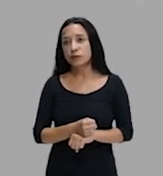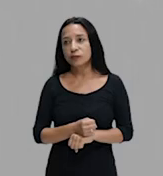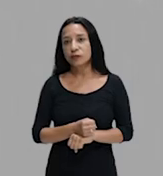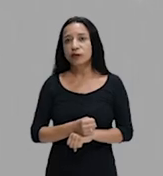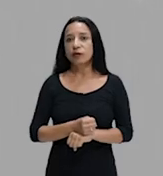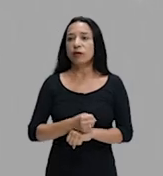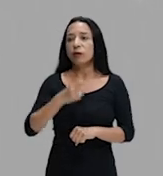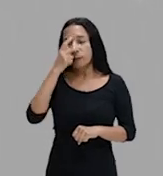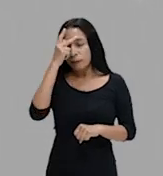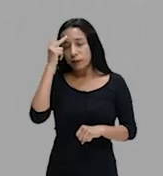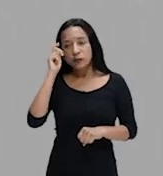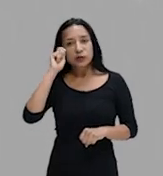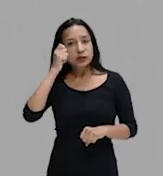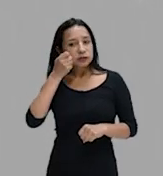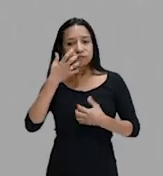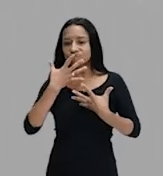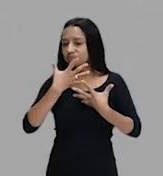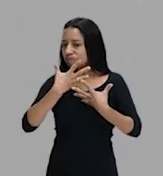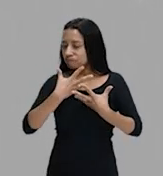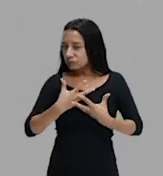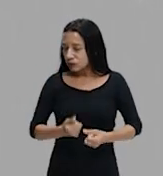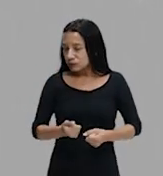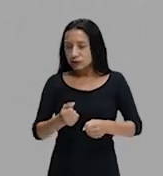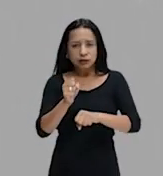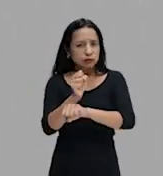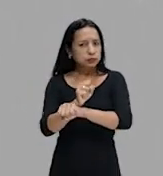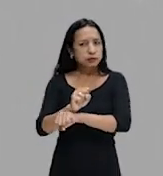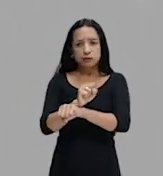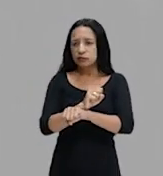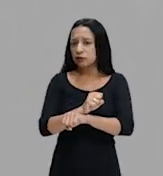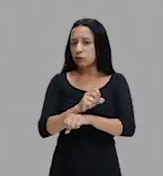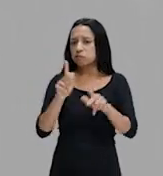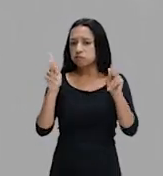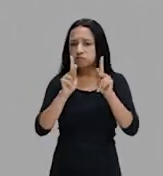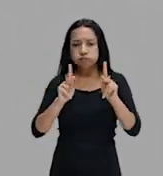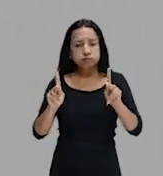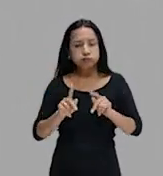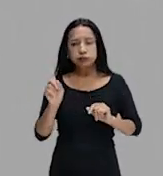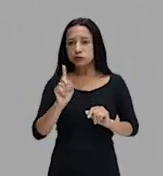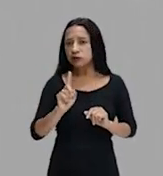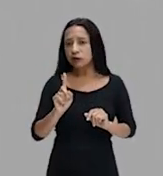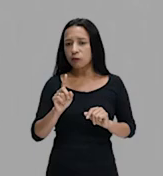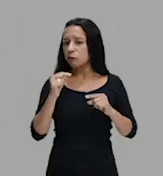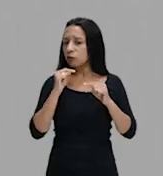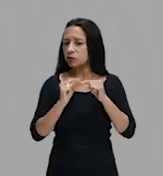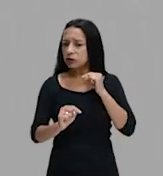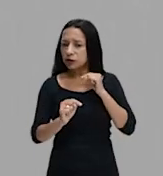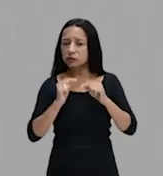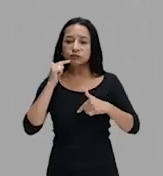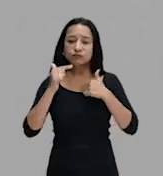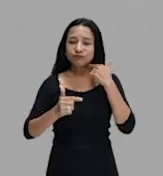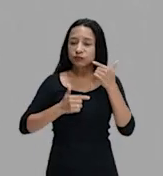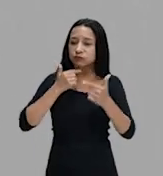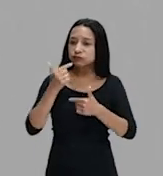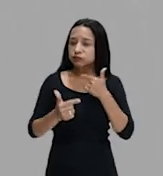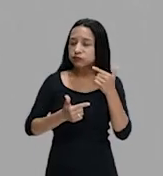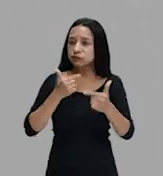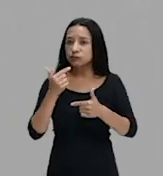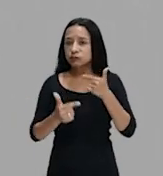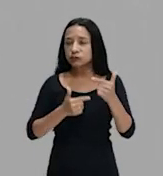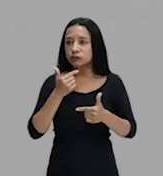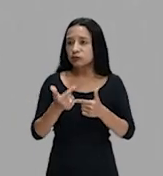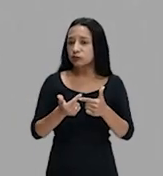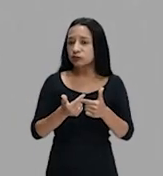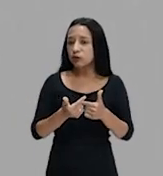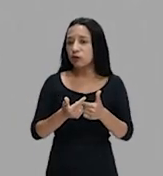aceitar a escravidão de uma forma passiva, pelo contrário, eles vão lutar. Esses africanos